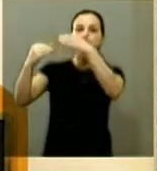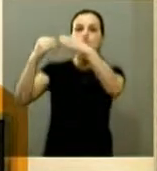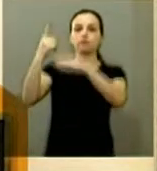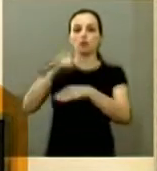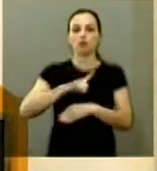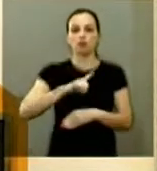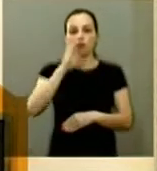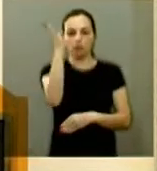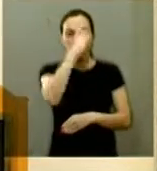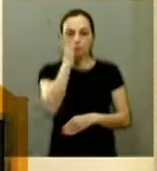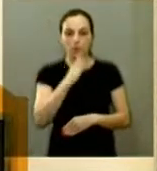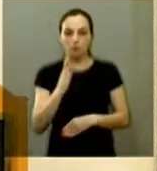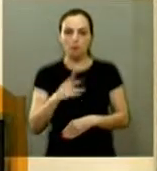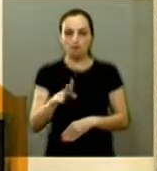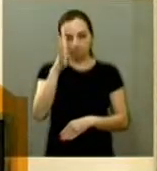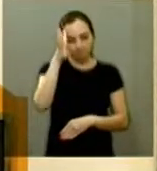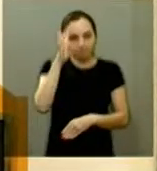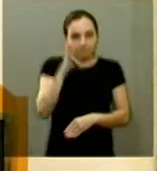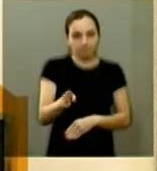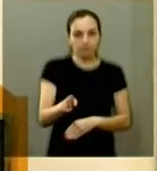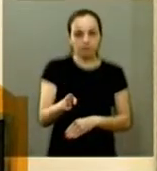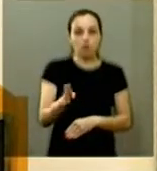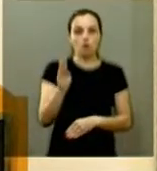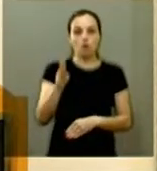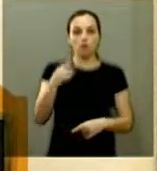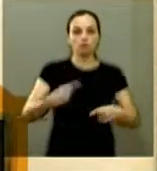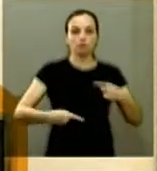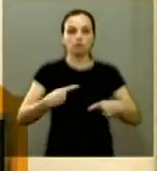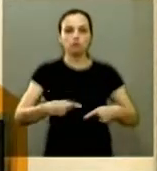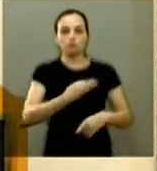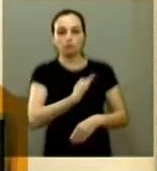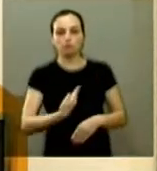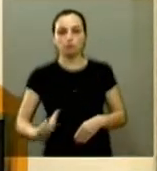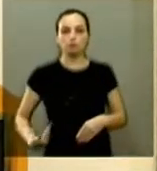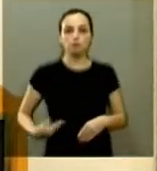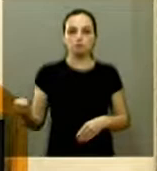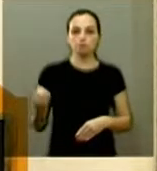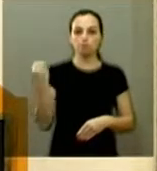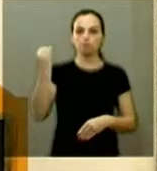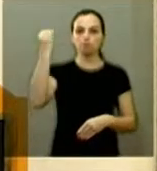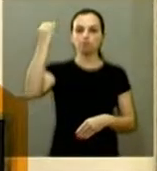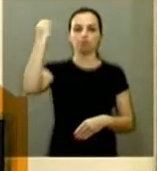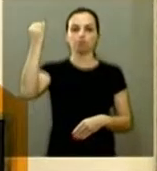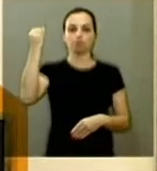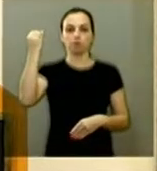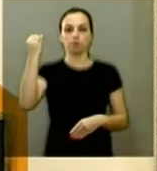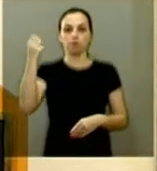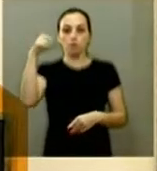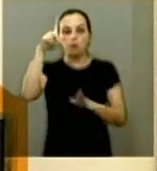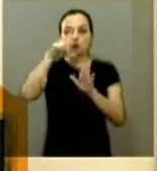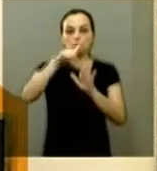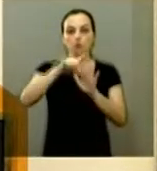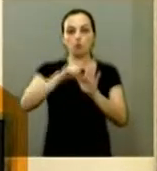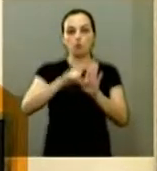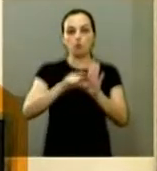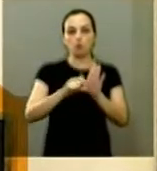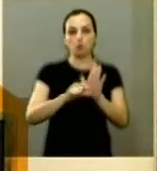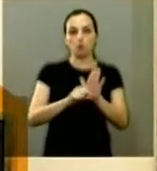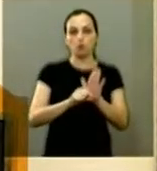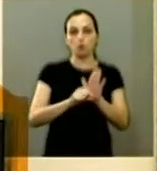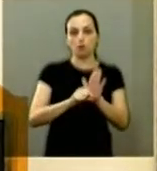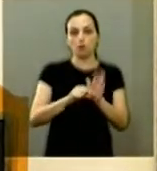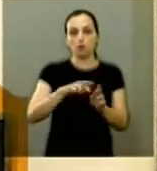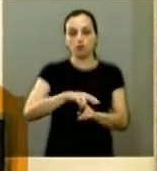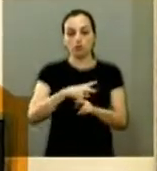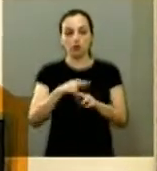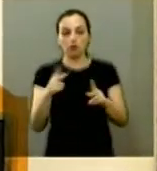tiveram o Brasil principalmente no que diz respeito a políticas públicas fundamentais para buscar diminuir a desigualdade